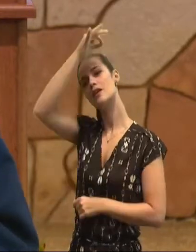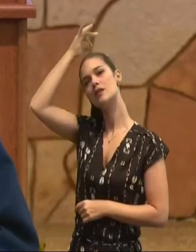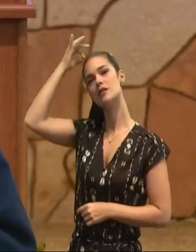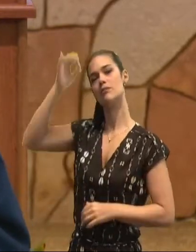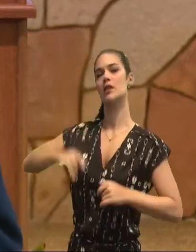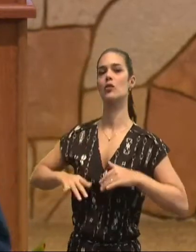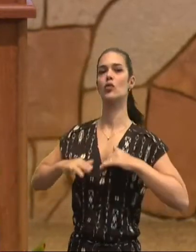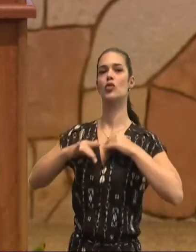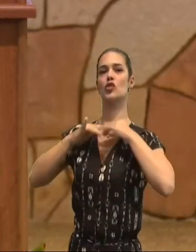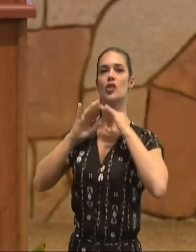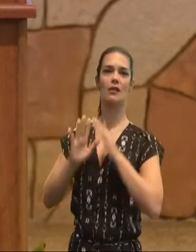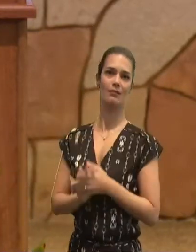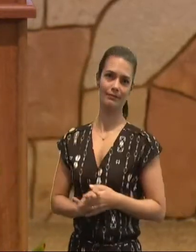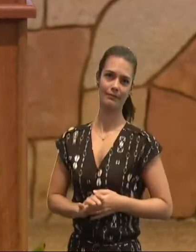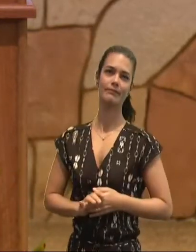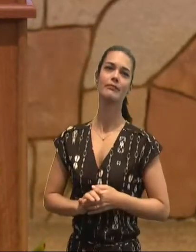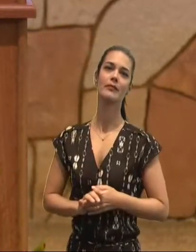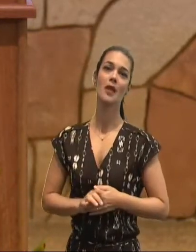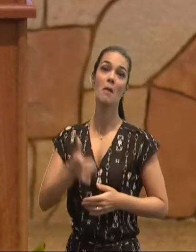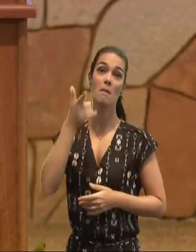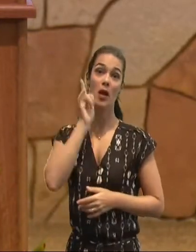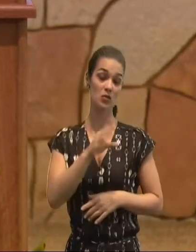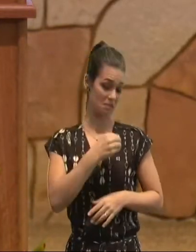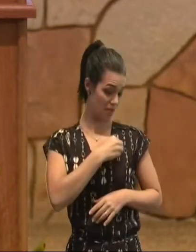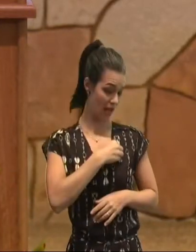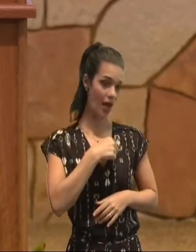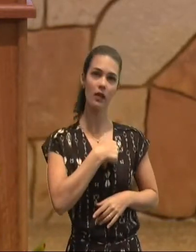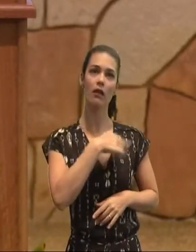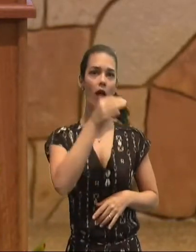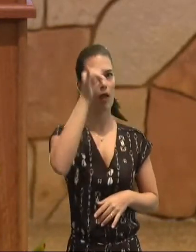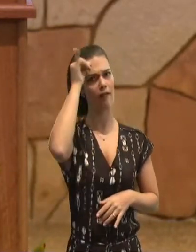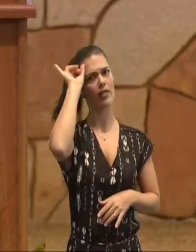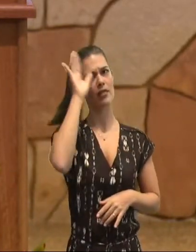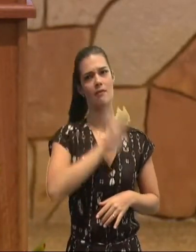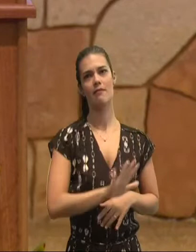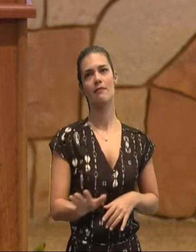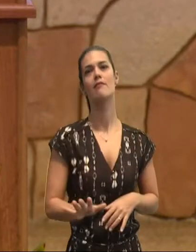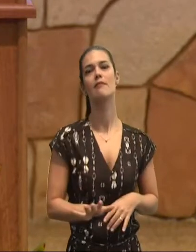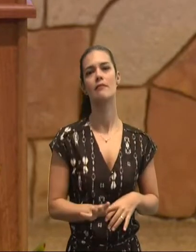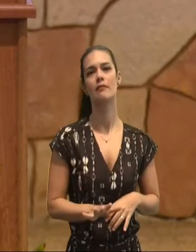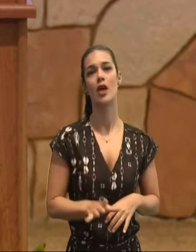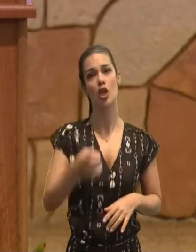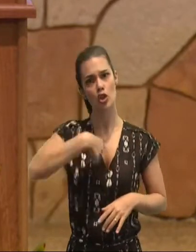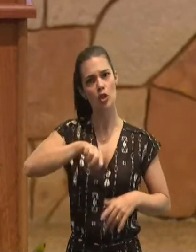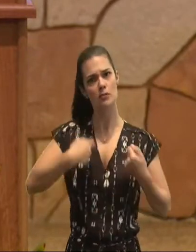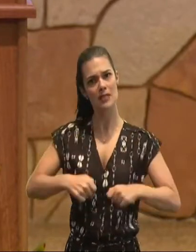sobre isso, em Efésios, no capítulo 5, devemos ser cheios, do Espírito,